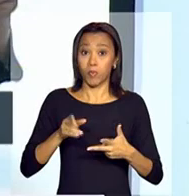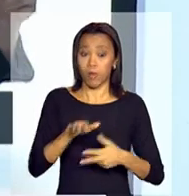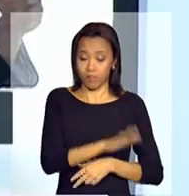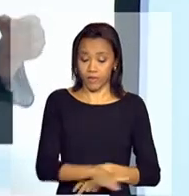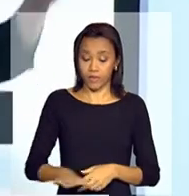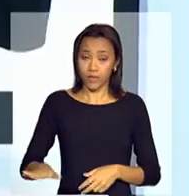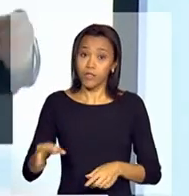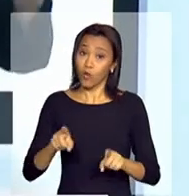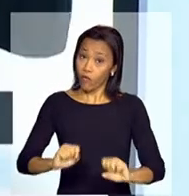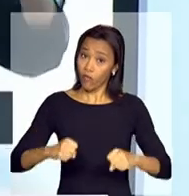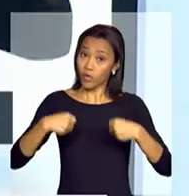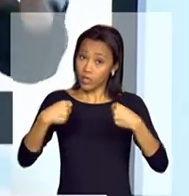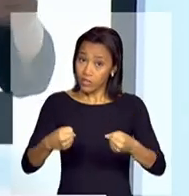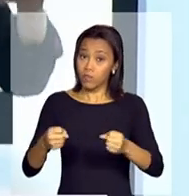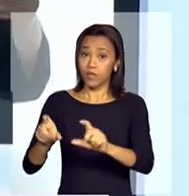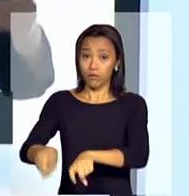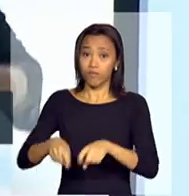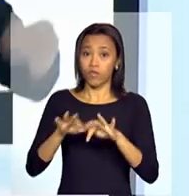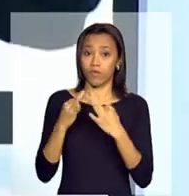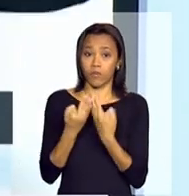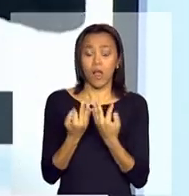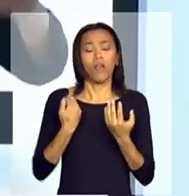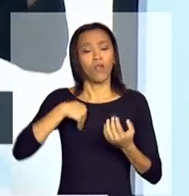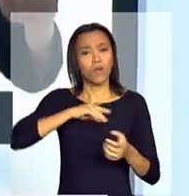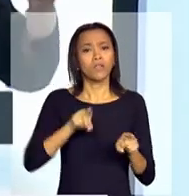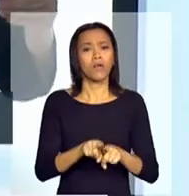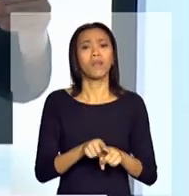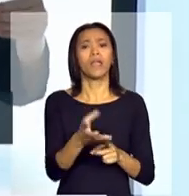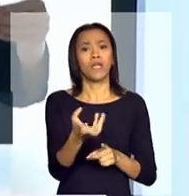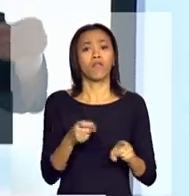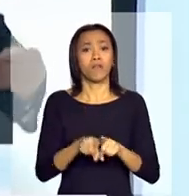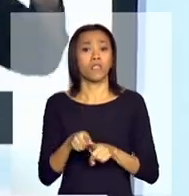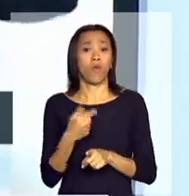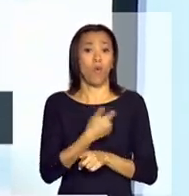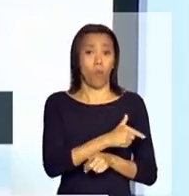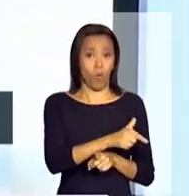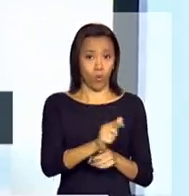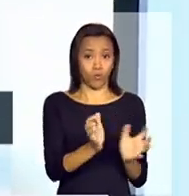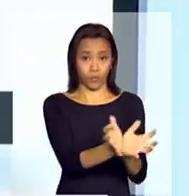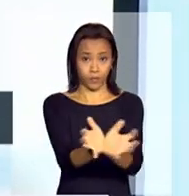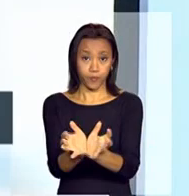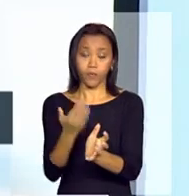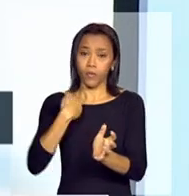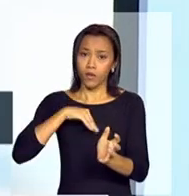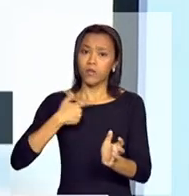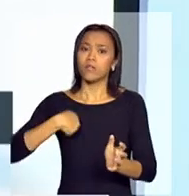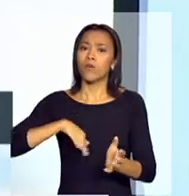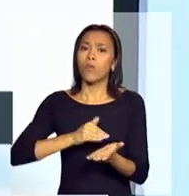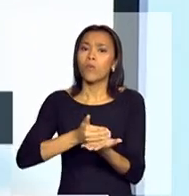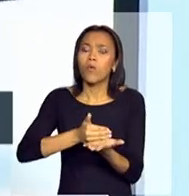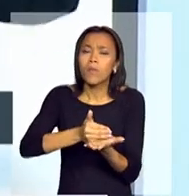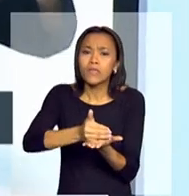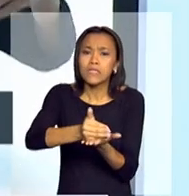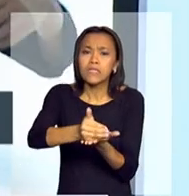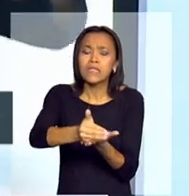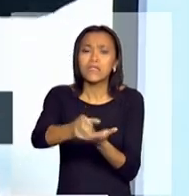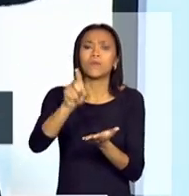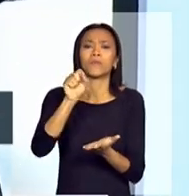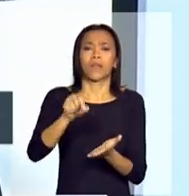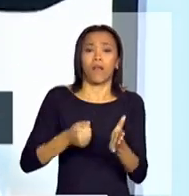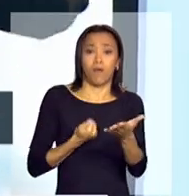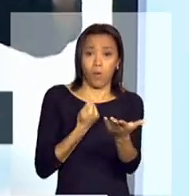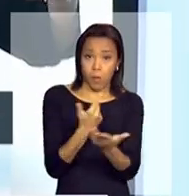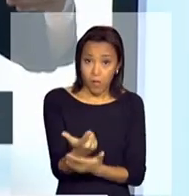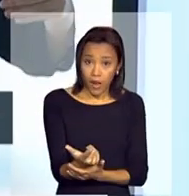fortalecimento da agricultura familiar. Nós queremos fazer a mesma coisa com os nossos outros equipamentos. Então, nós estamos começando a comprar